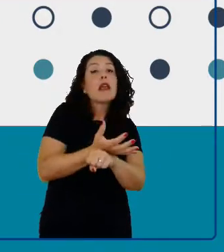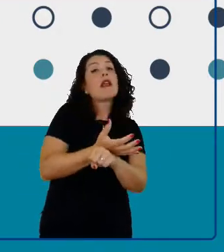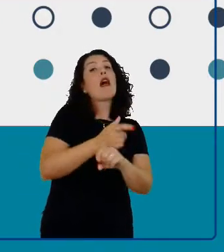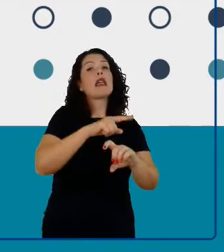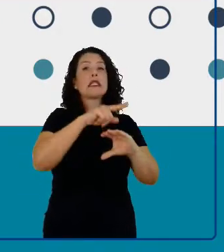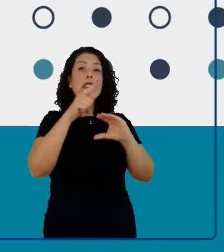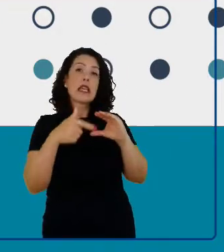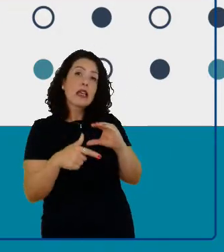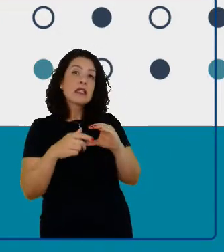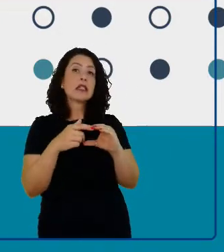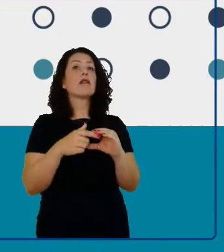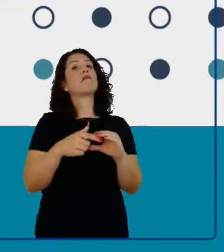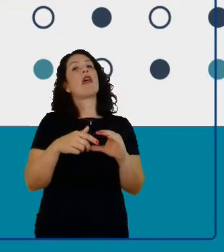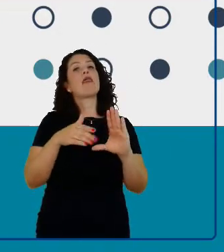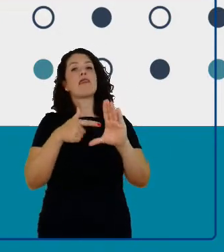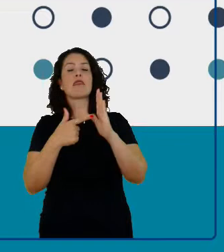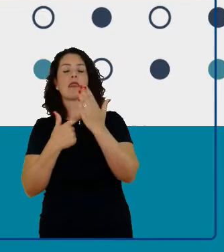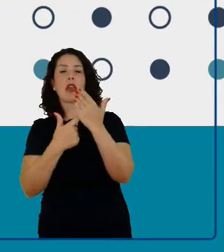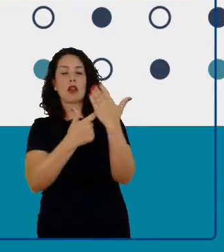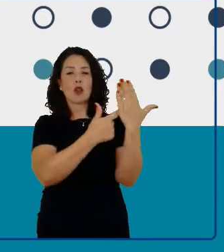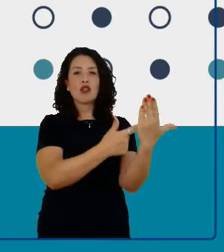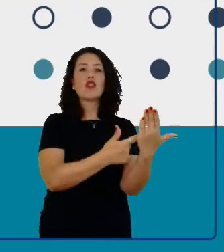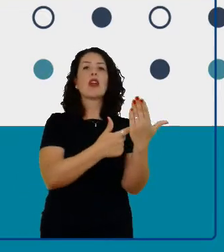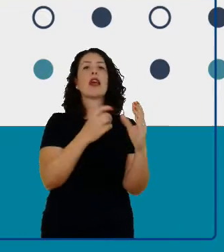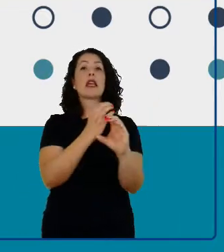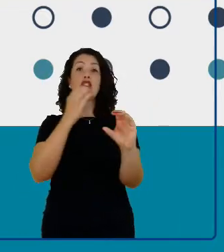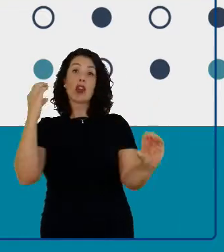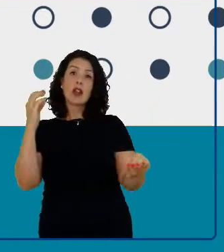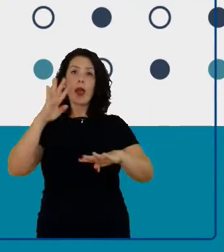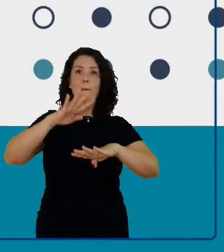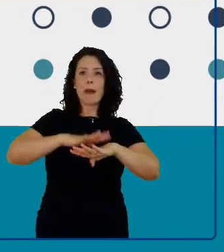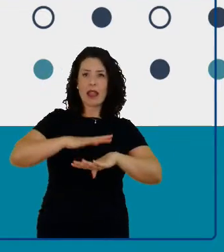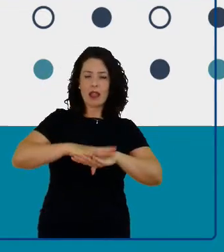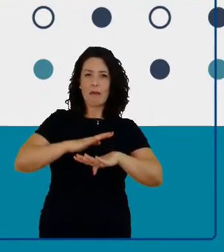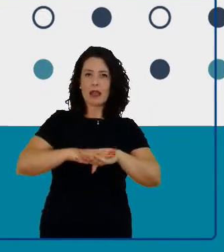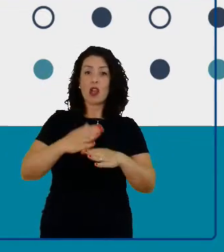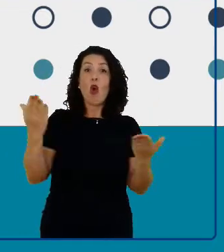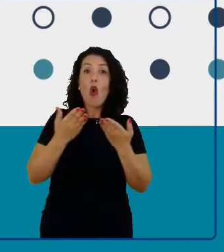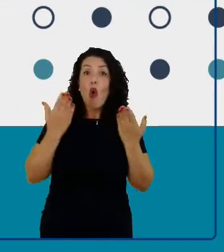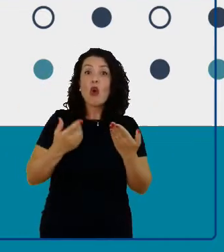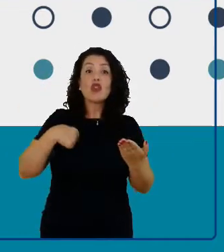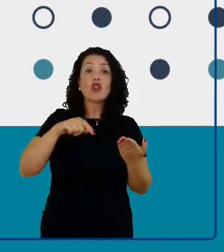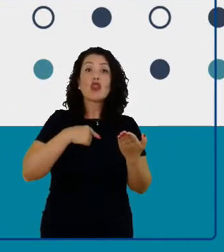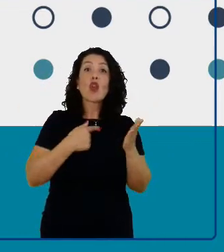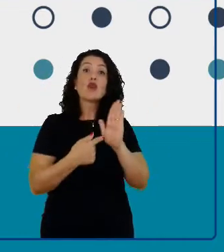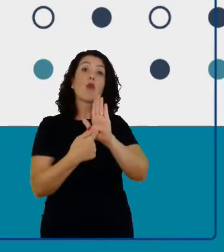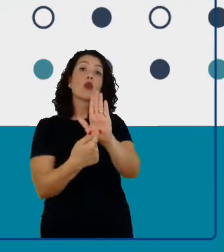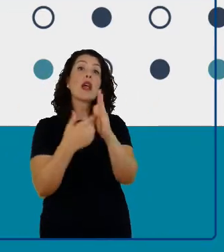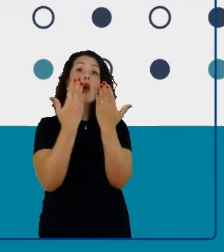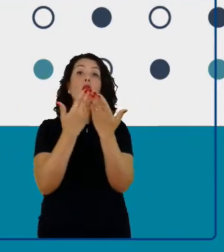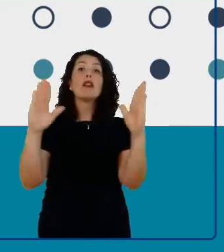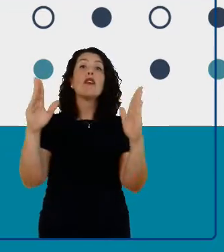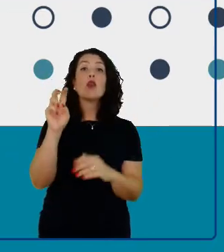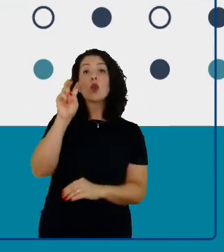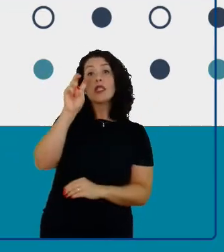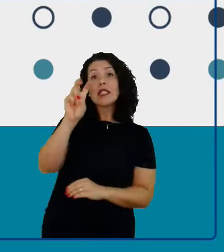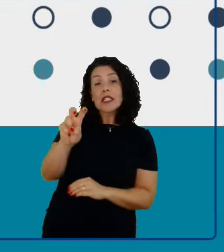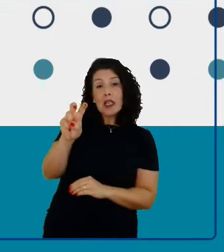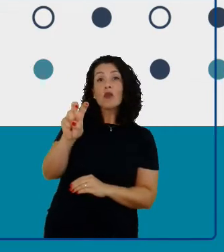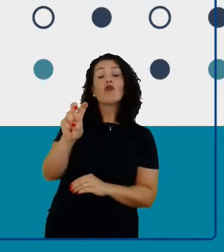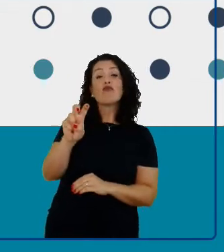engenharia e matemática. Hoje a gente vai lançar o livreto Cinco Iniciativas para Inspirar Gestores,